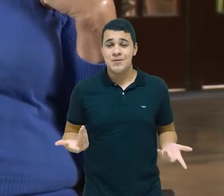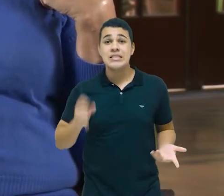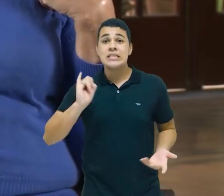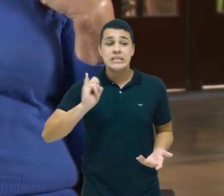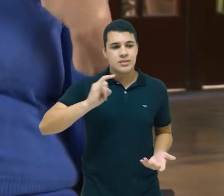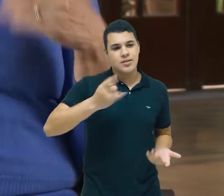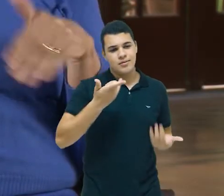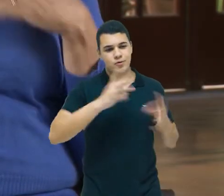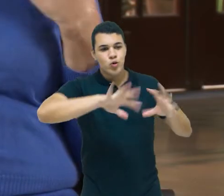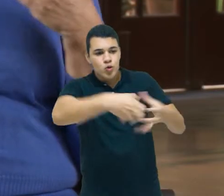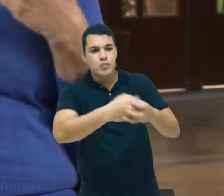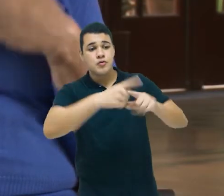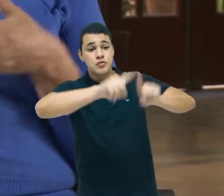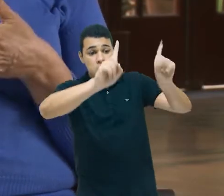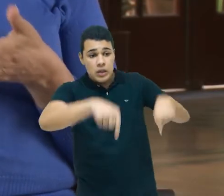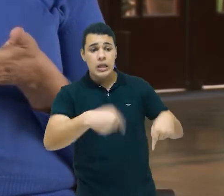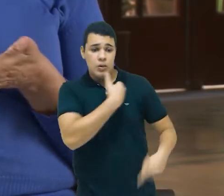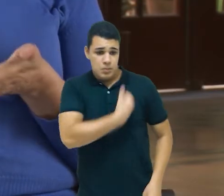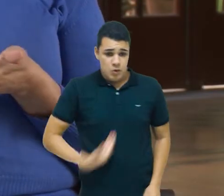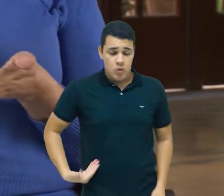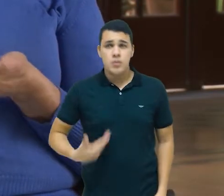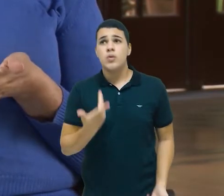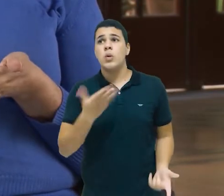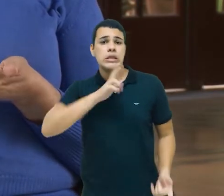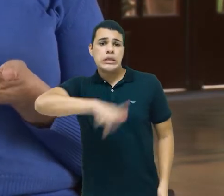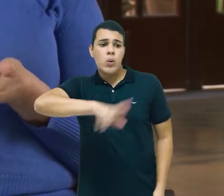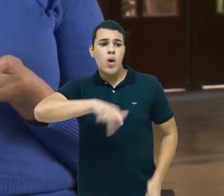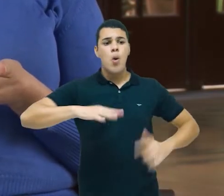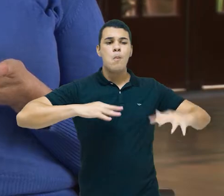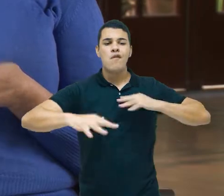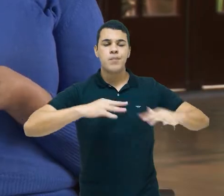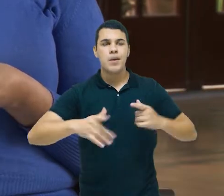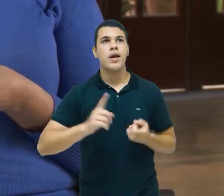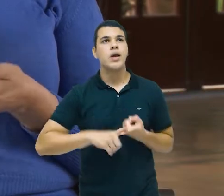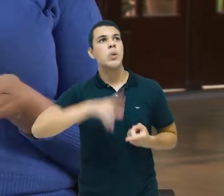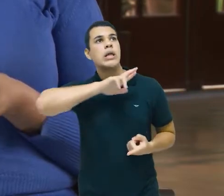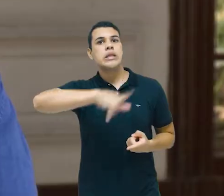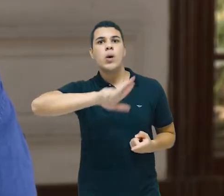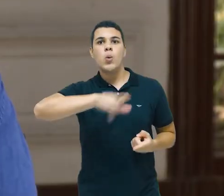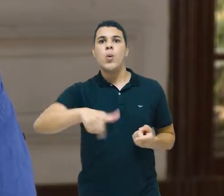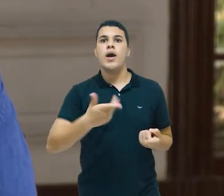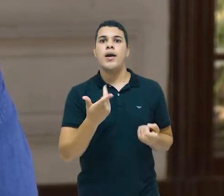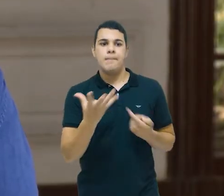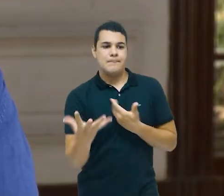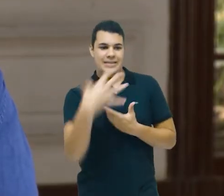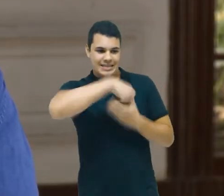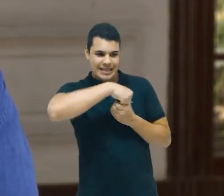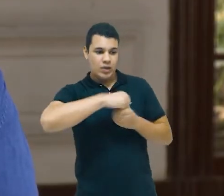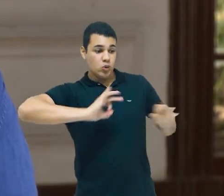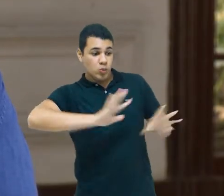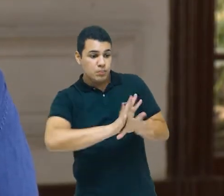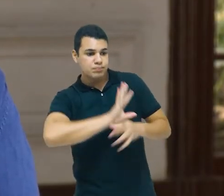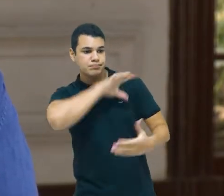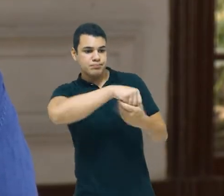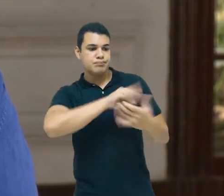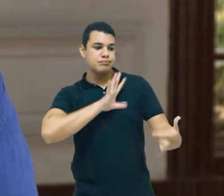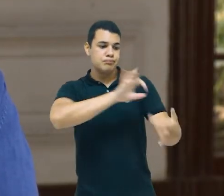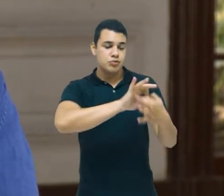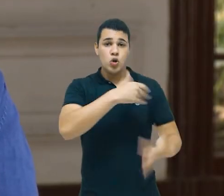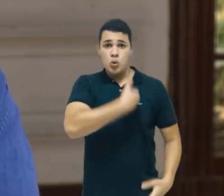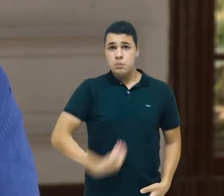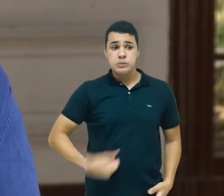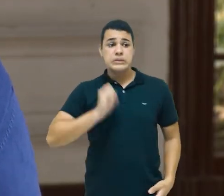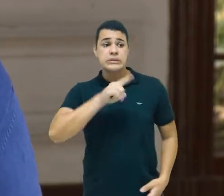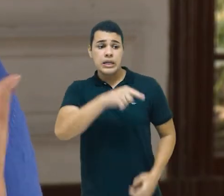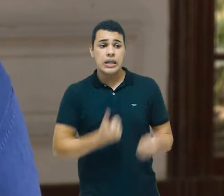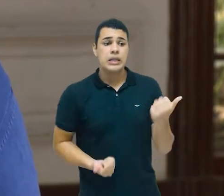os funcionários públicos não são um movimento, não são um elemento, não é? Um elemento favorável